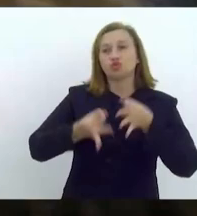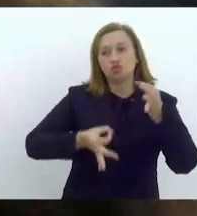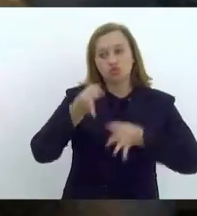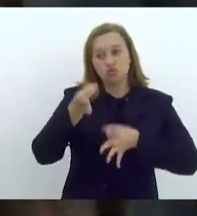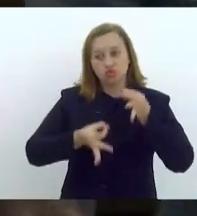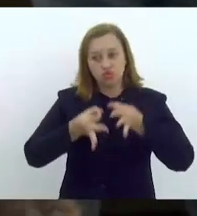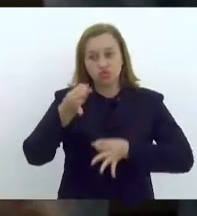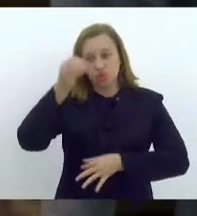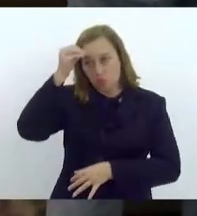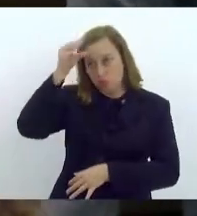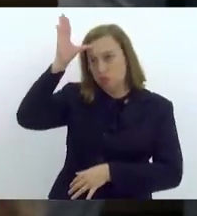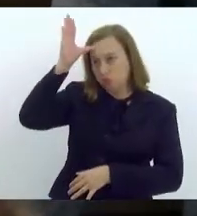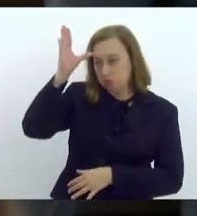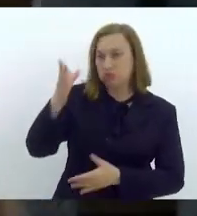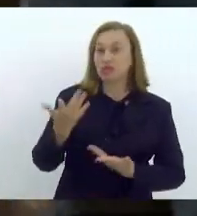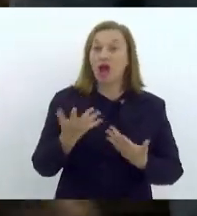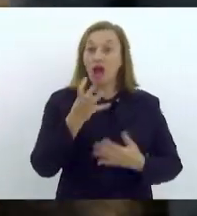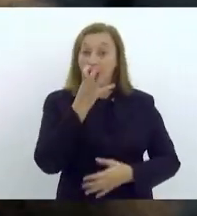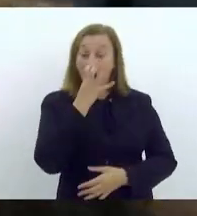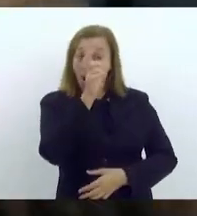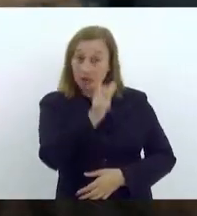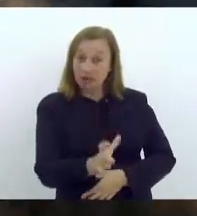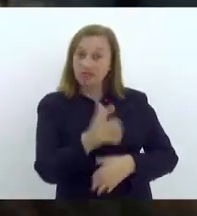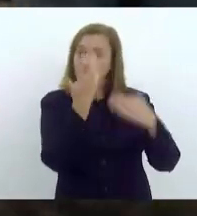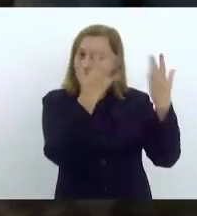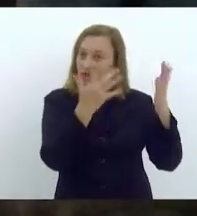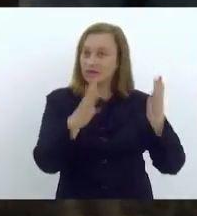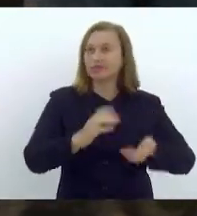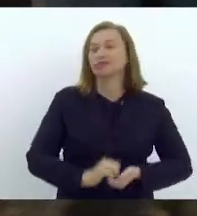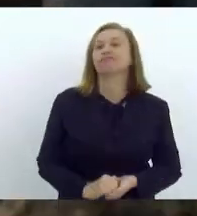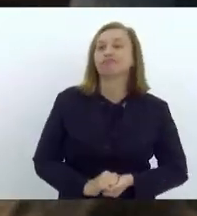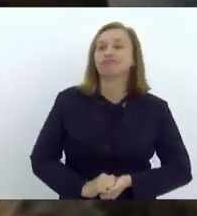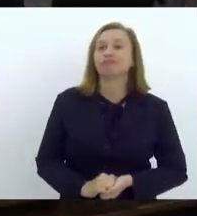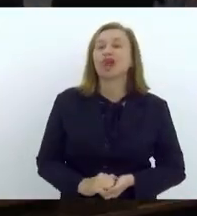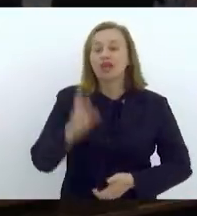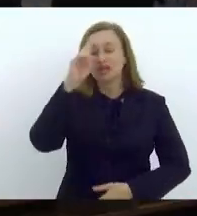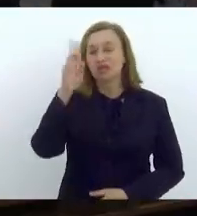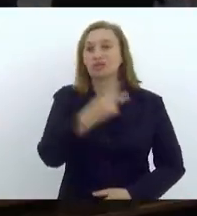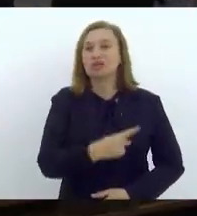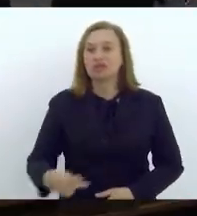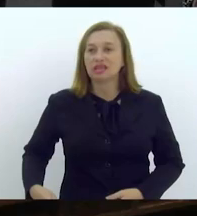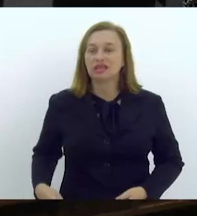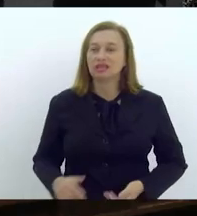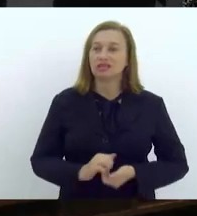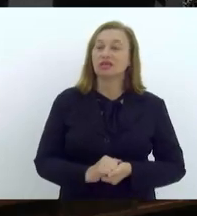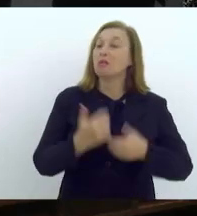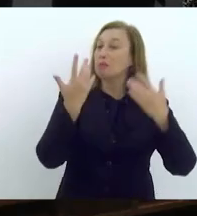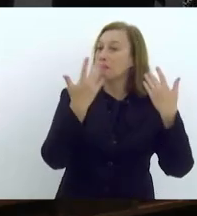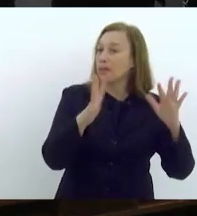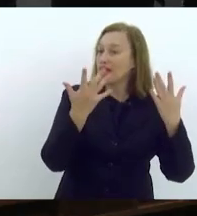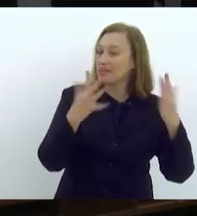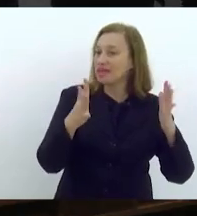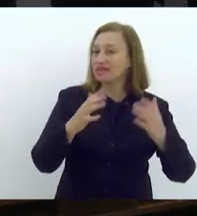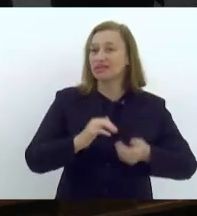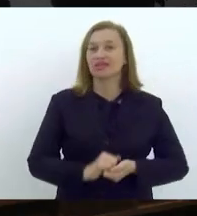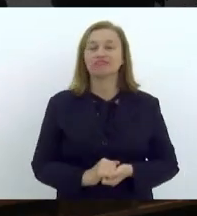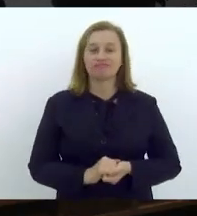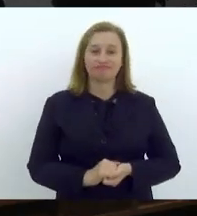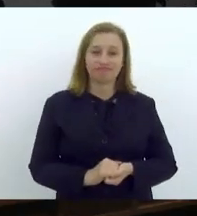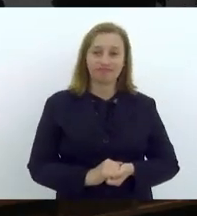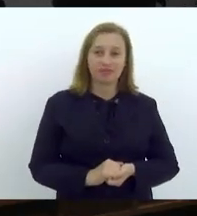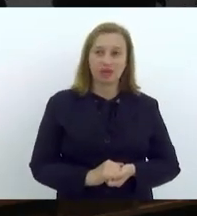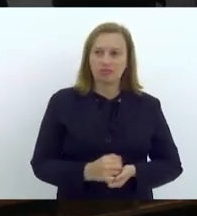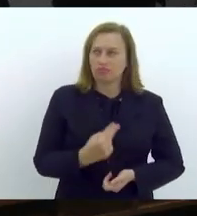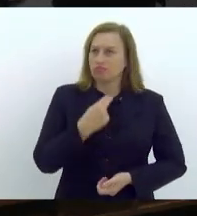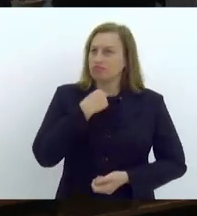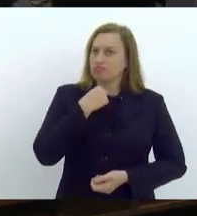frustram a minha admiração. Parabéns. Senhor presidente, parabenizar aí. Te ajudo, por